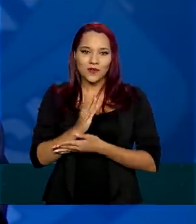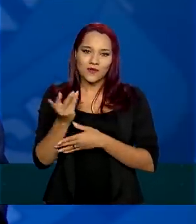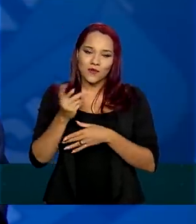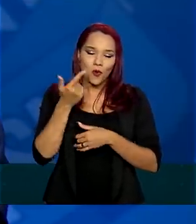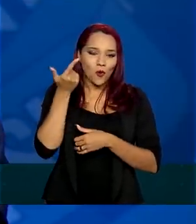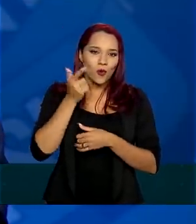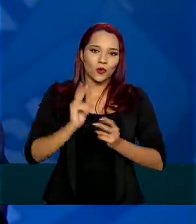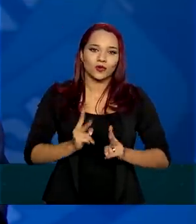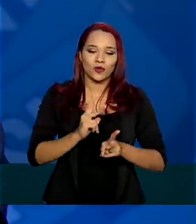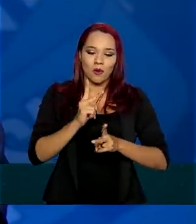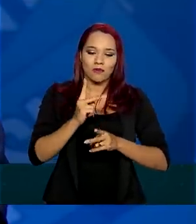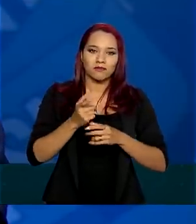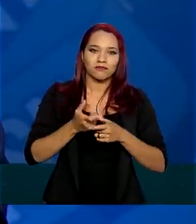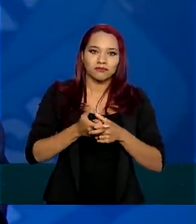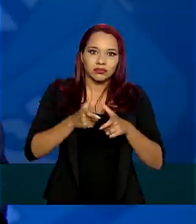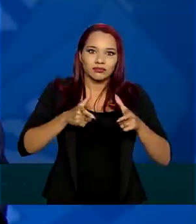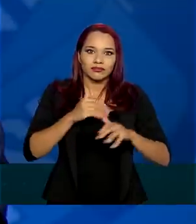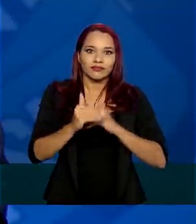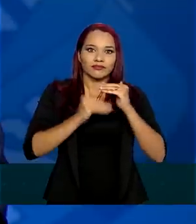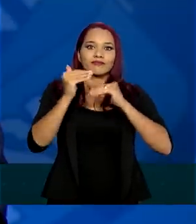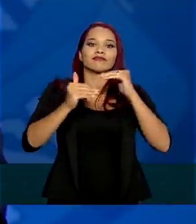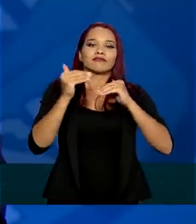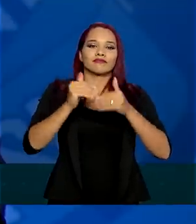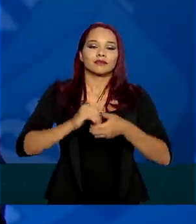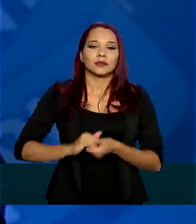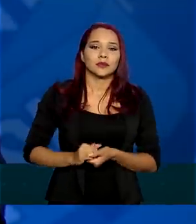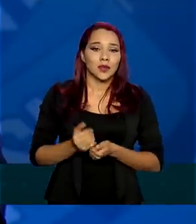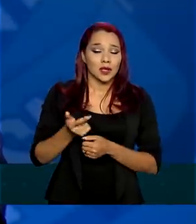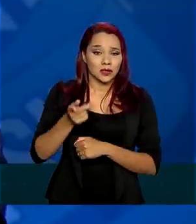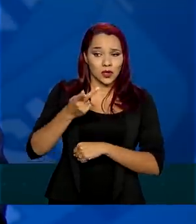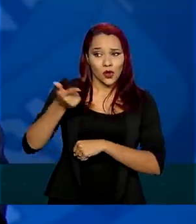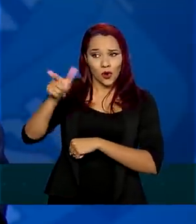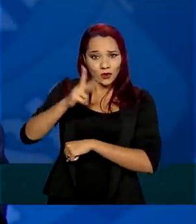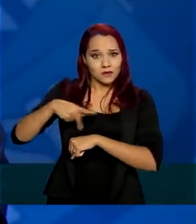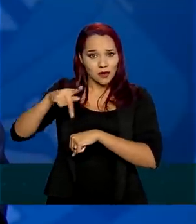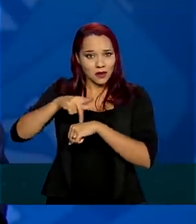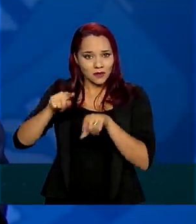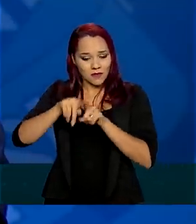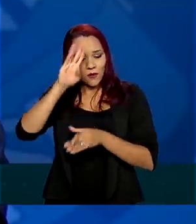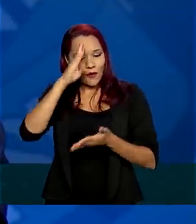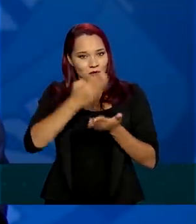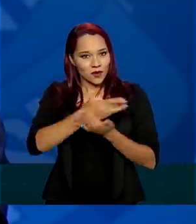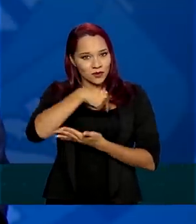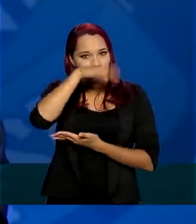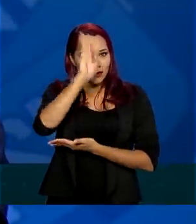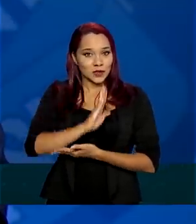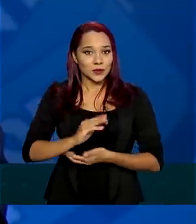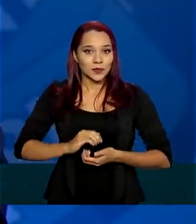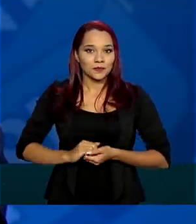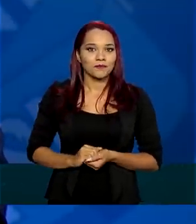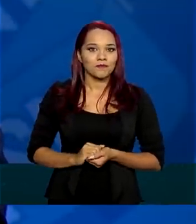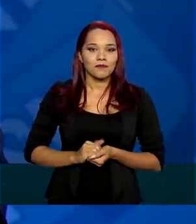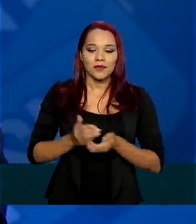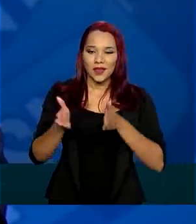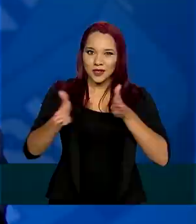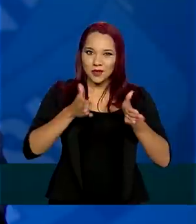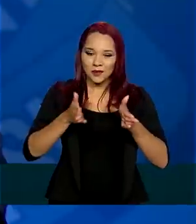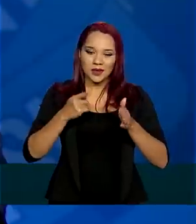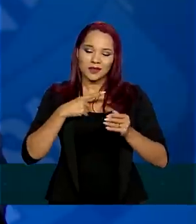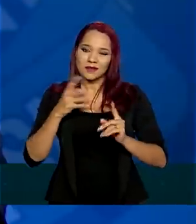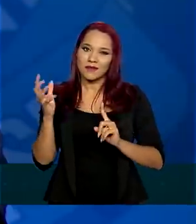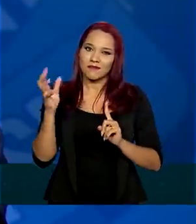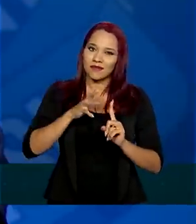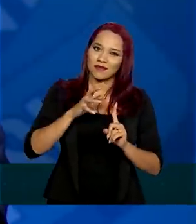gerar empregos. Recuperamos a confiança externa. Nesse momento onde somos afetados por essa epidemia,